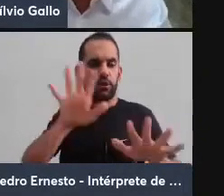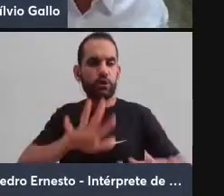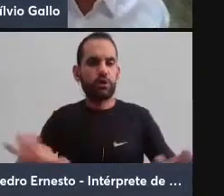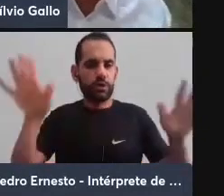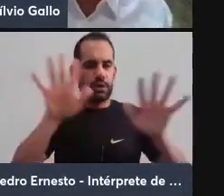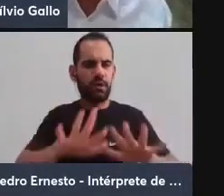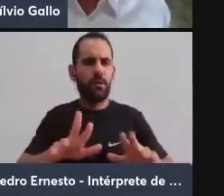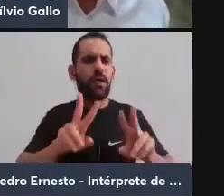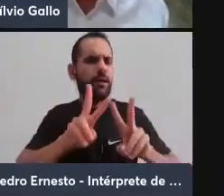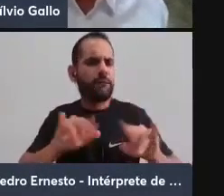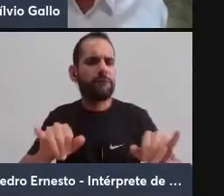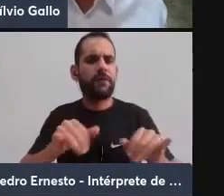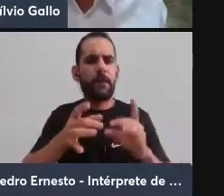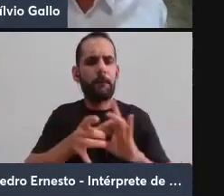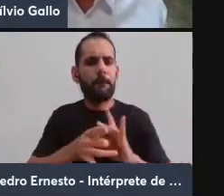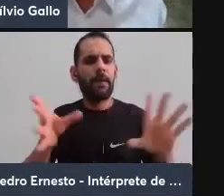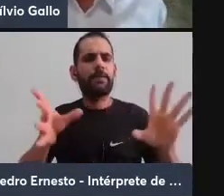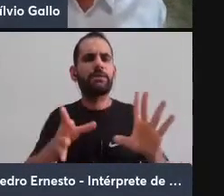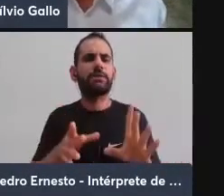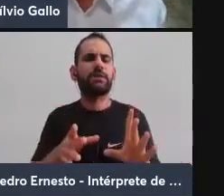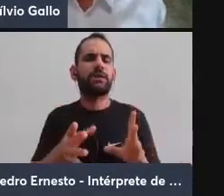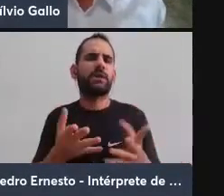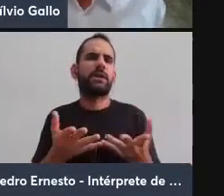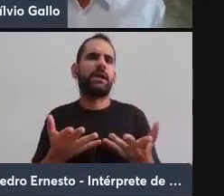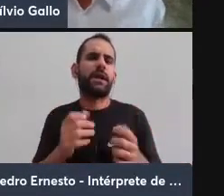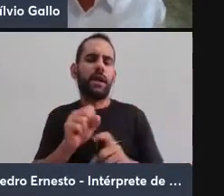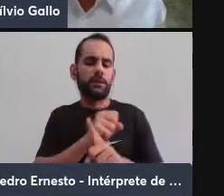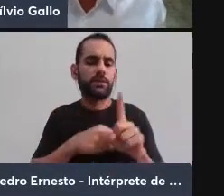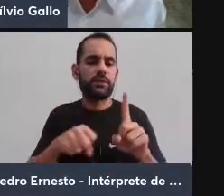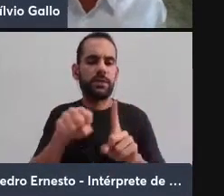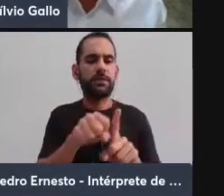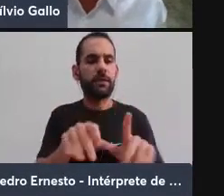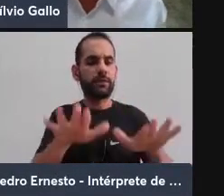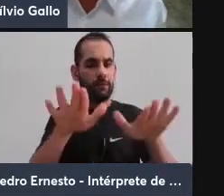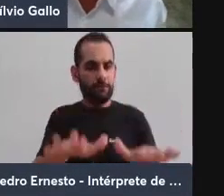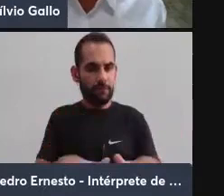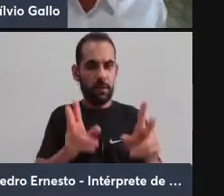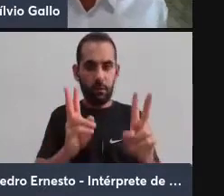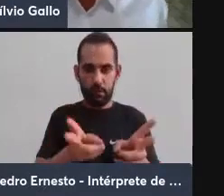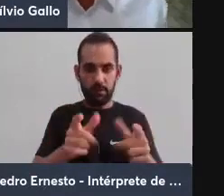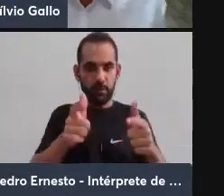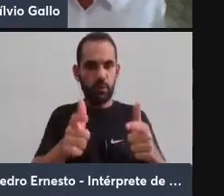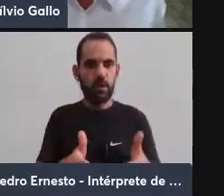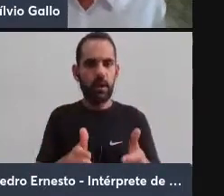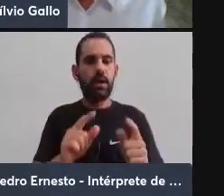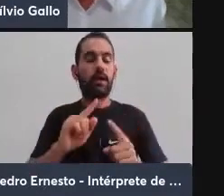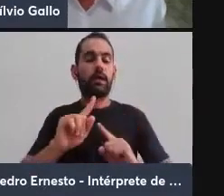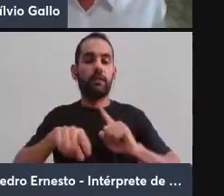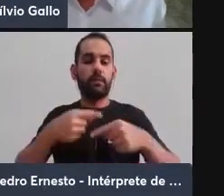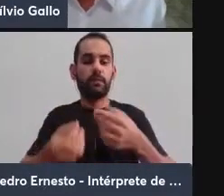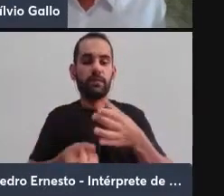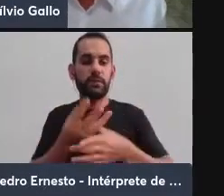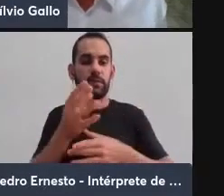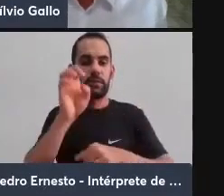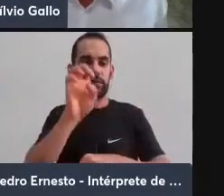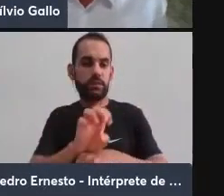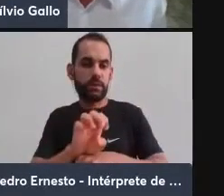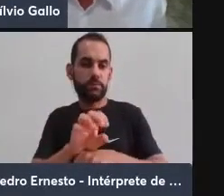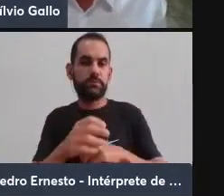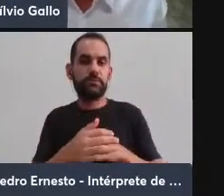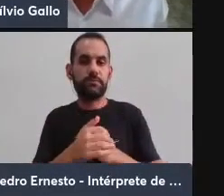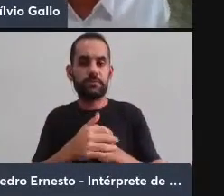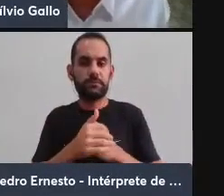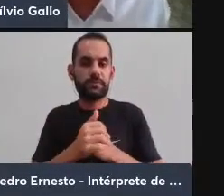que vai permitir que essas sociedades se fixem em um determinado lugar e constituam o Estado. Então,